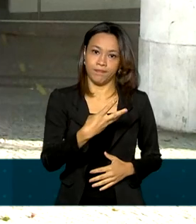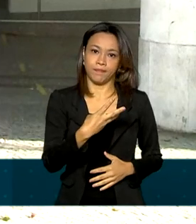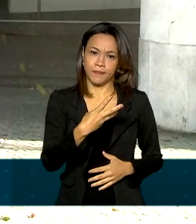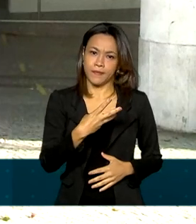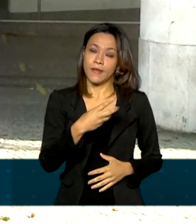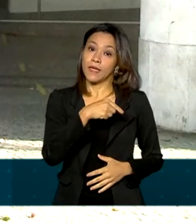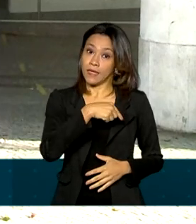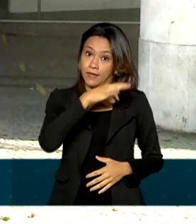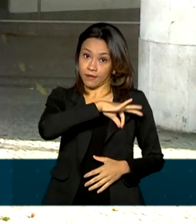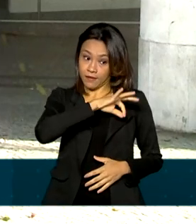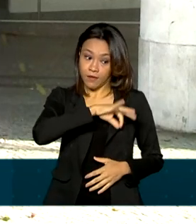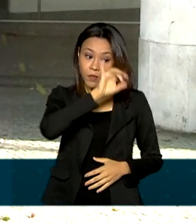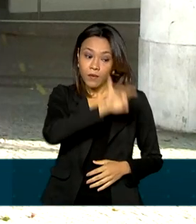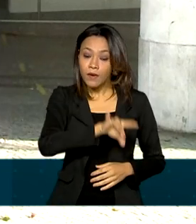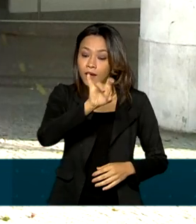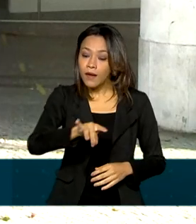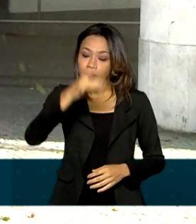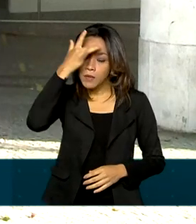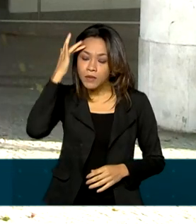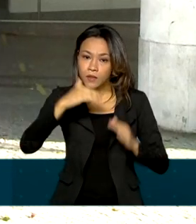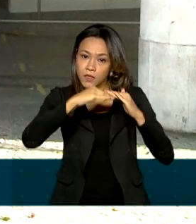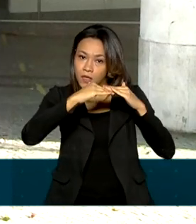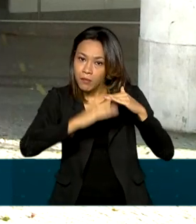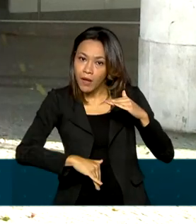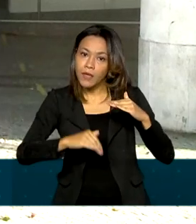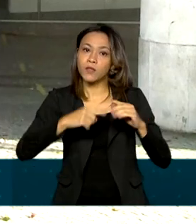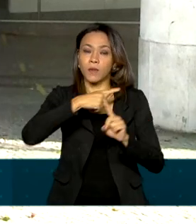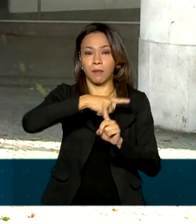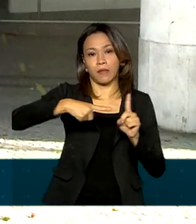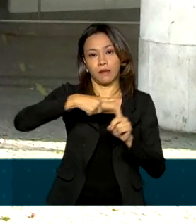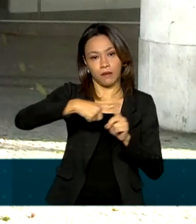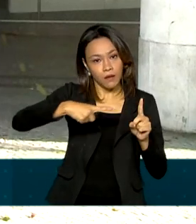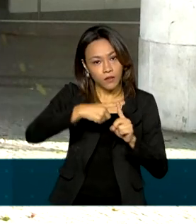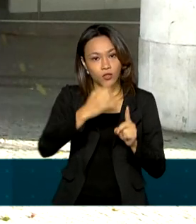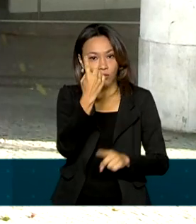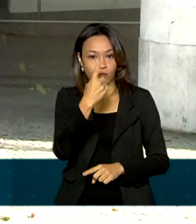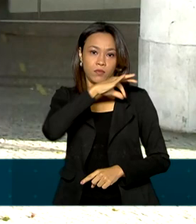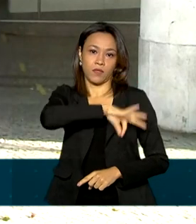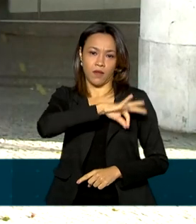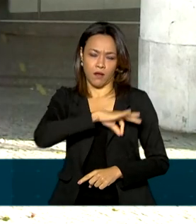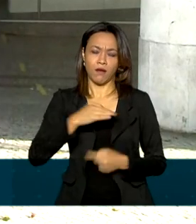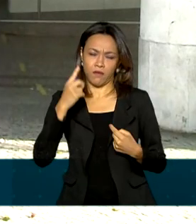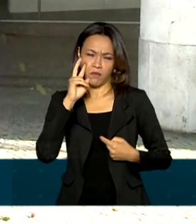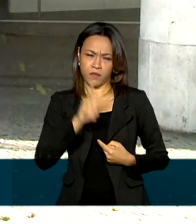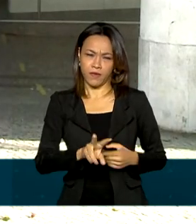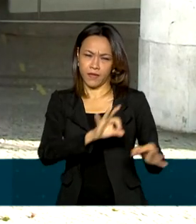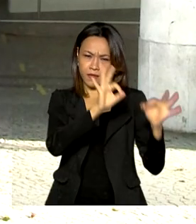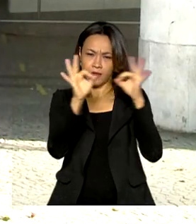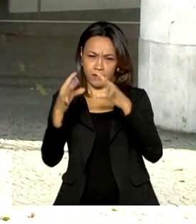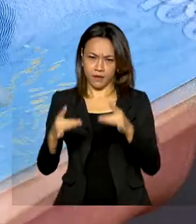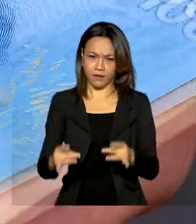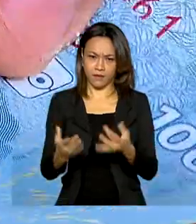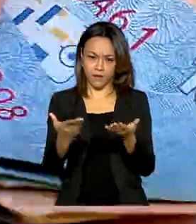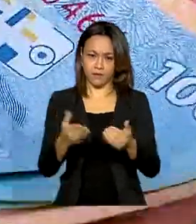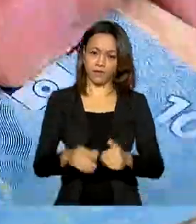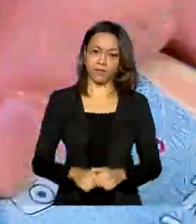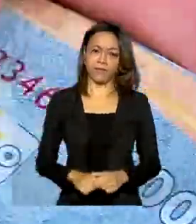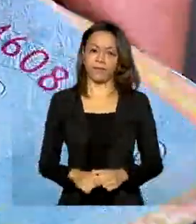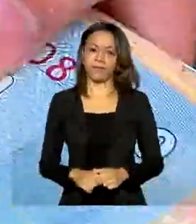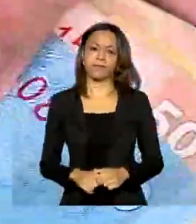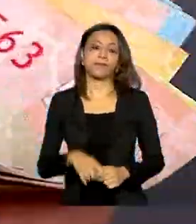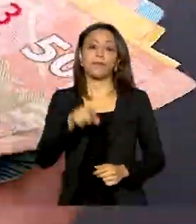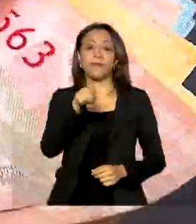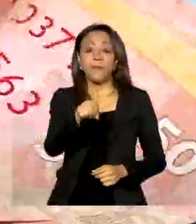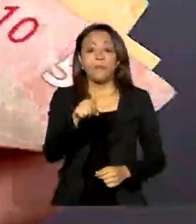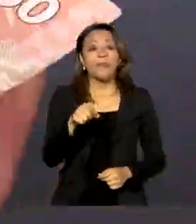desde que a renda por pessoa seja inferior a meio salário mínimo. Vamos ver mais detalhes na reportagem. O